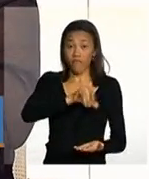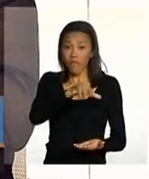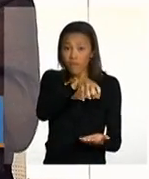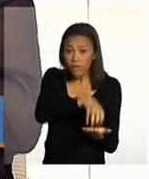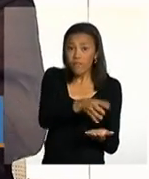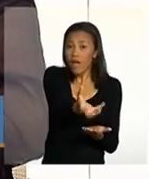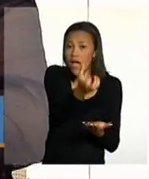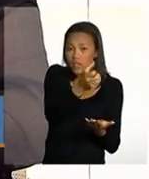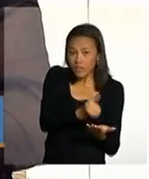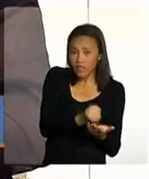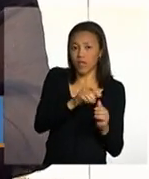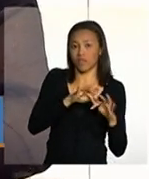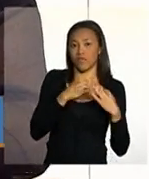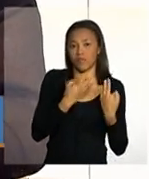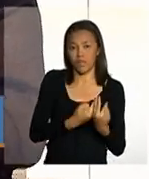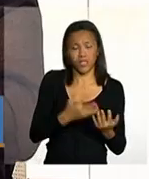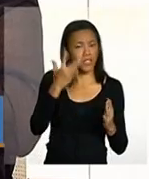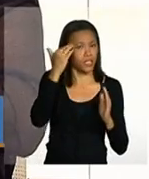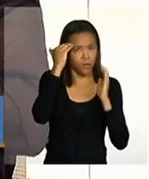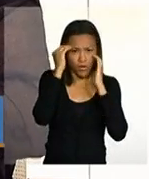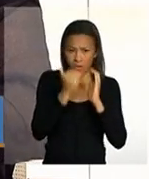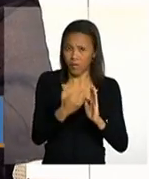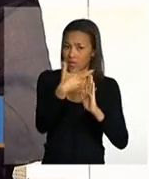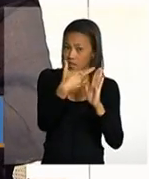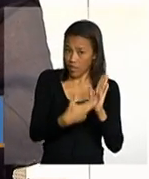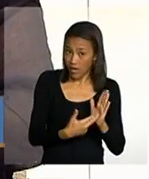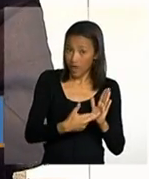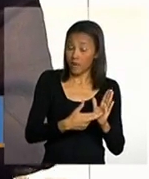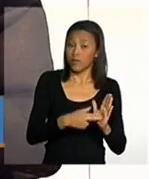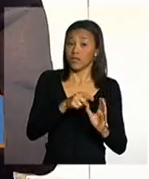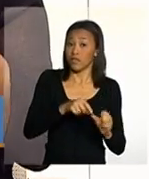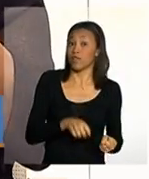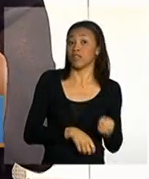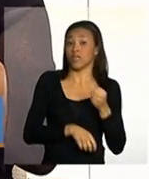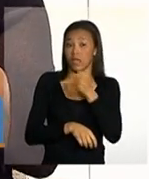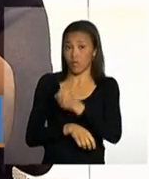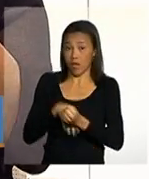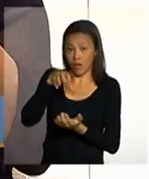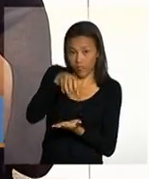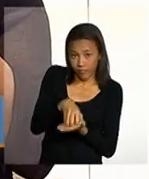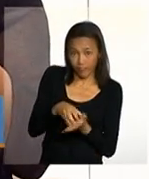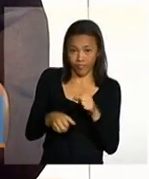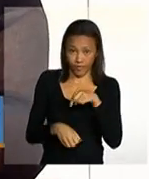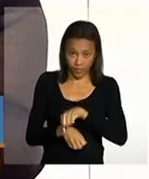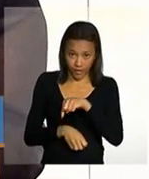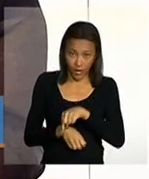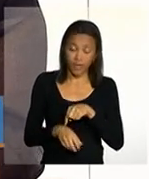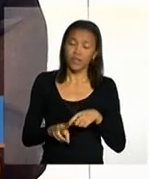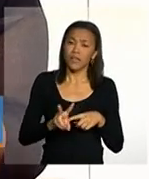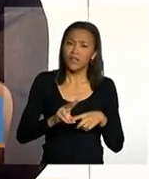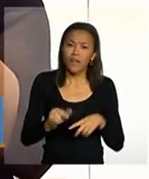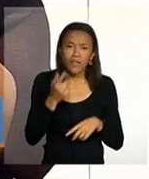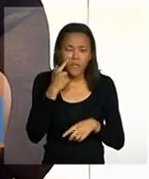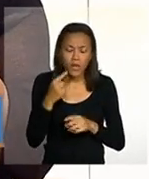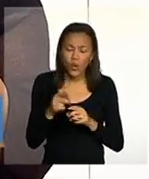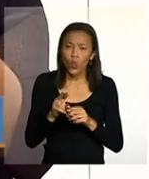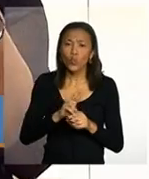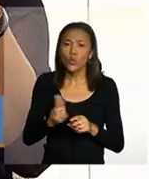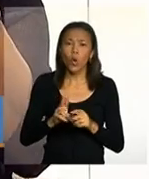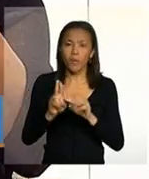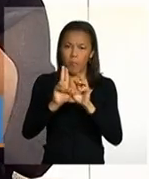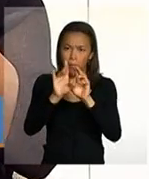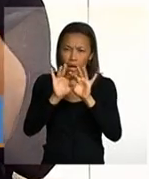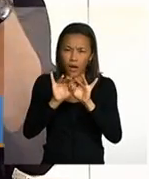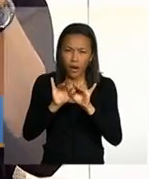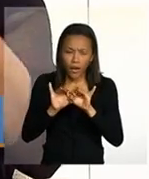as famílias em descumprimento de condicionalidades encaminhada para os cras e também vai verificar da listagem que ele vai receber